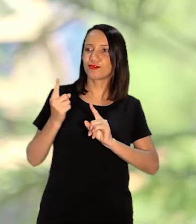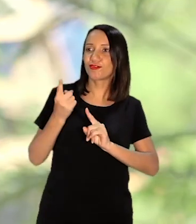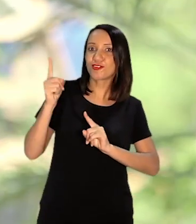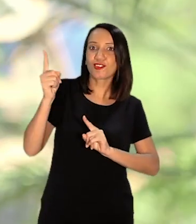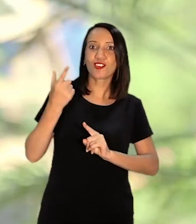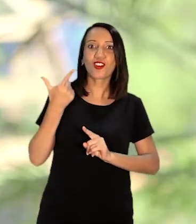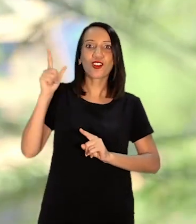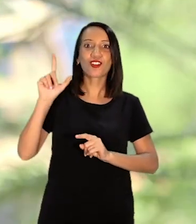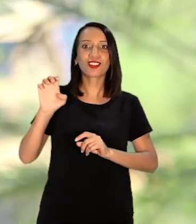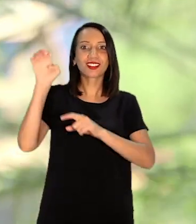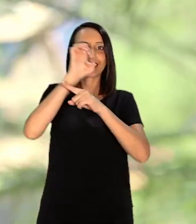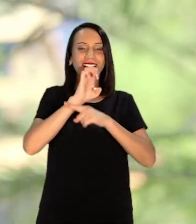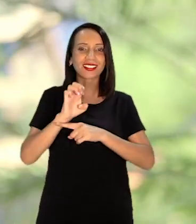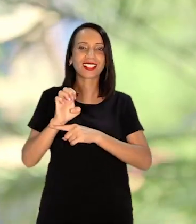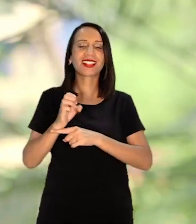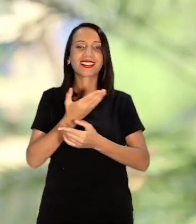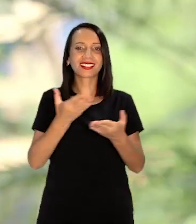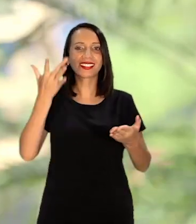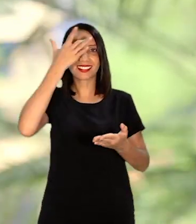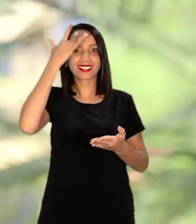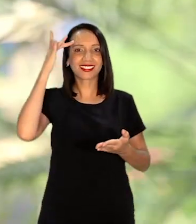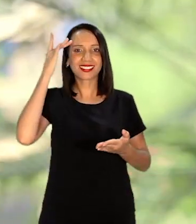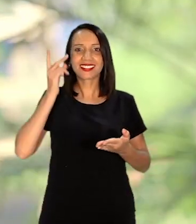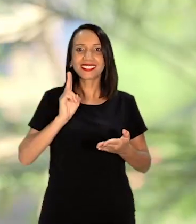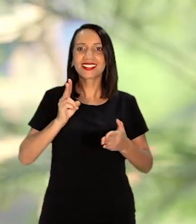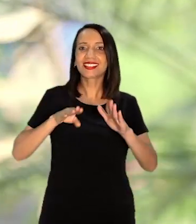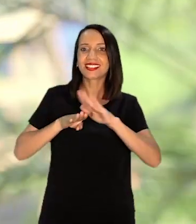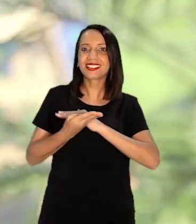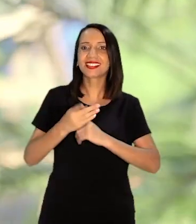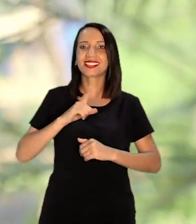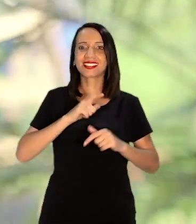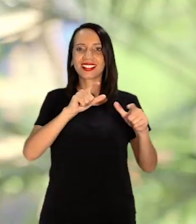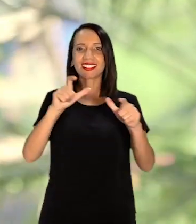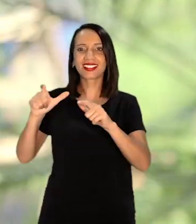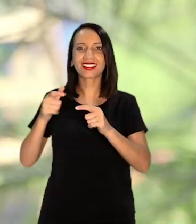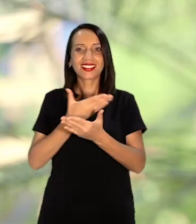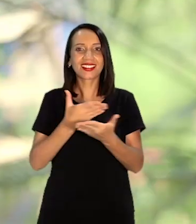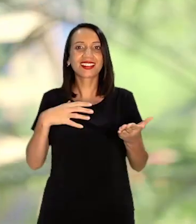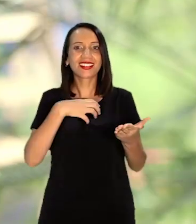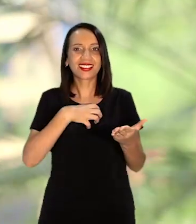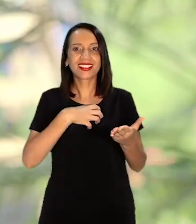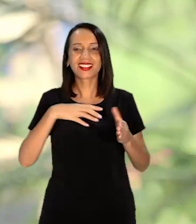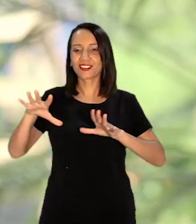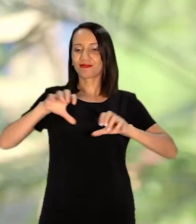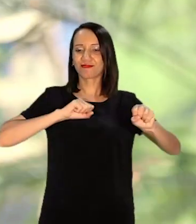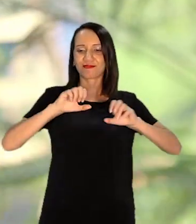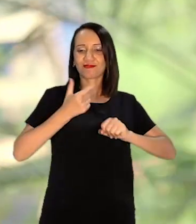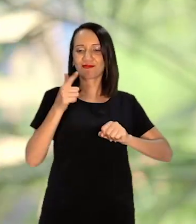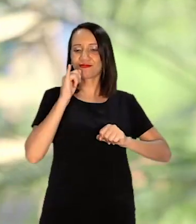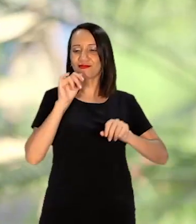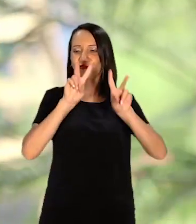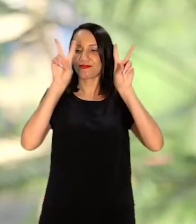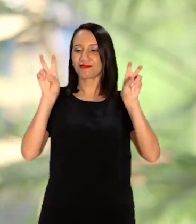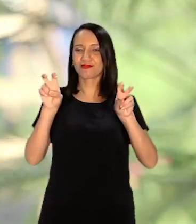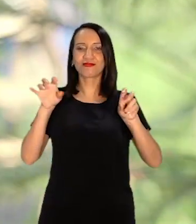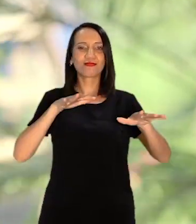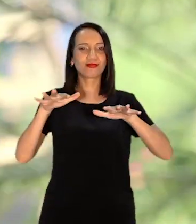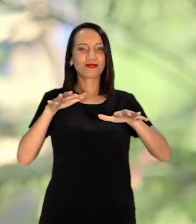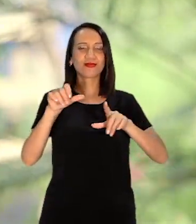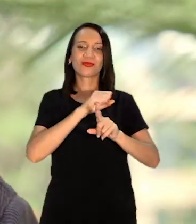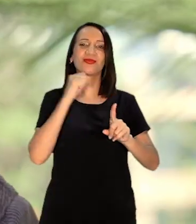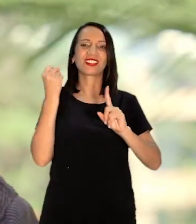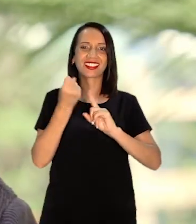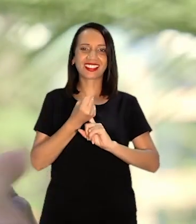acontecer bastante Essas pessoas Costumam também Nesses locais Se envolverem Com outras causas E movimentos